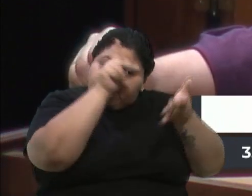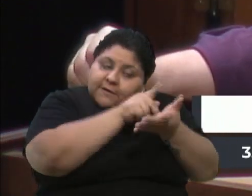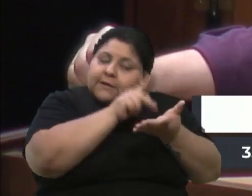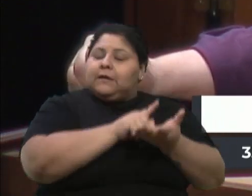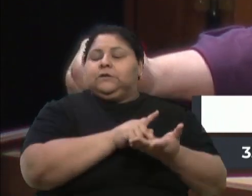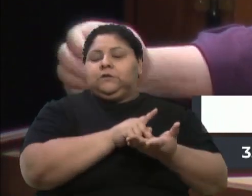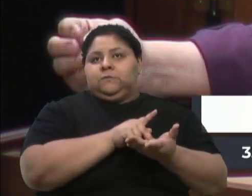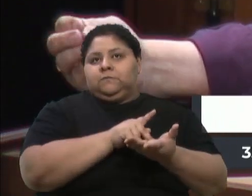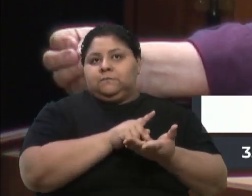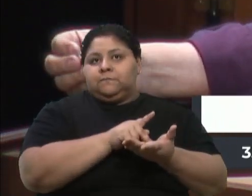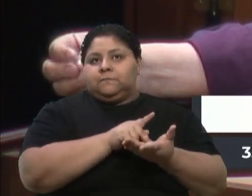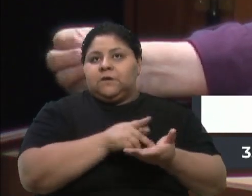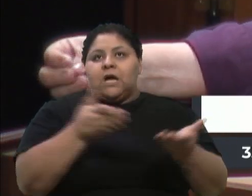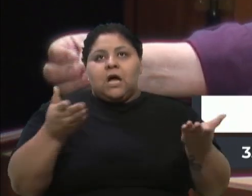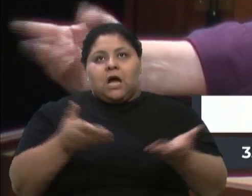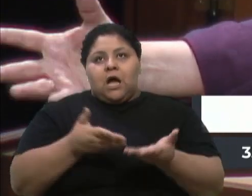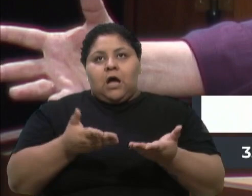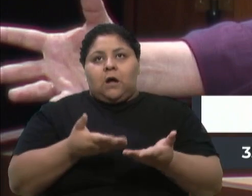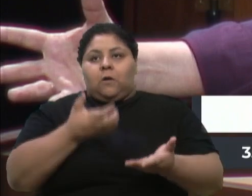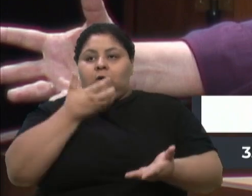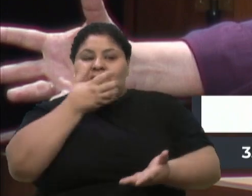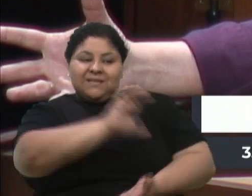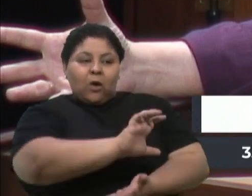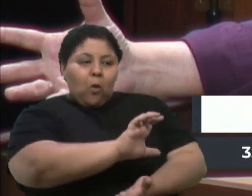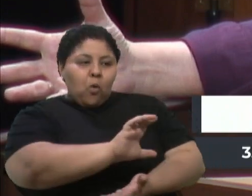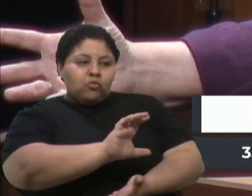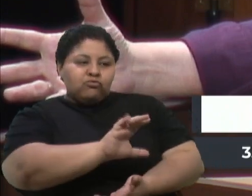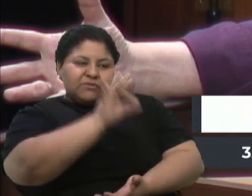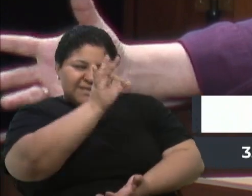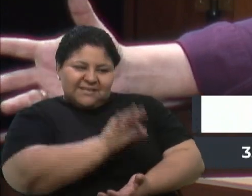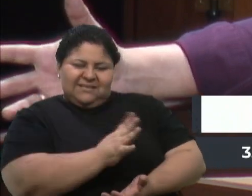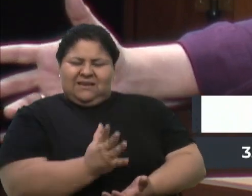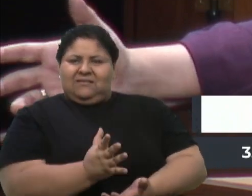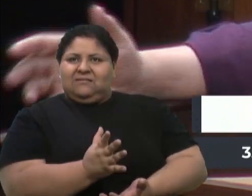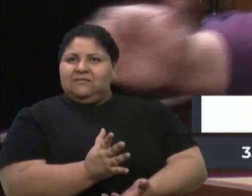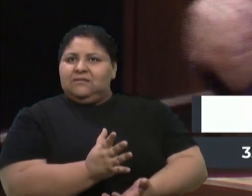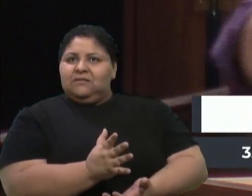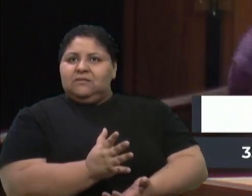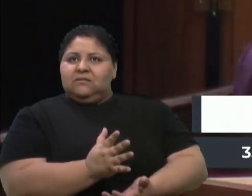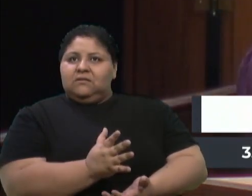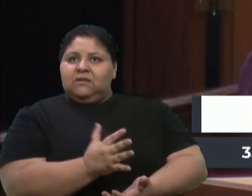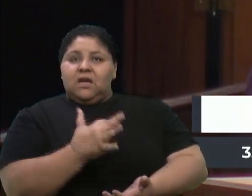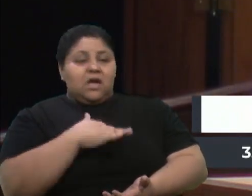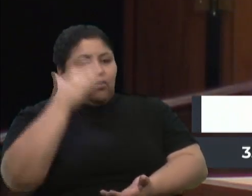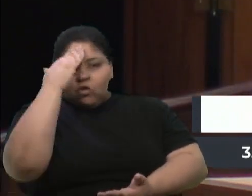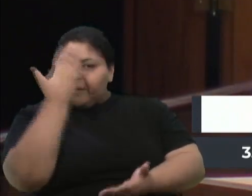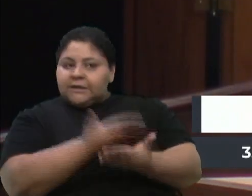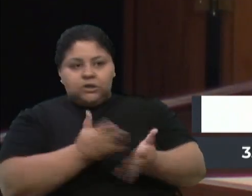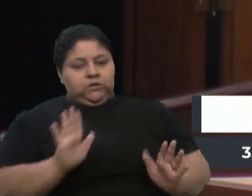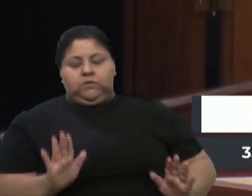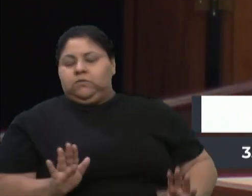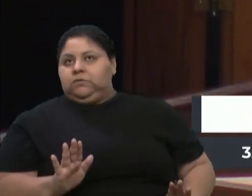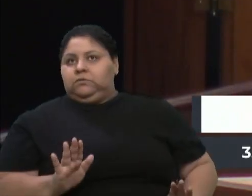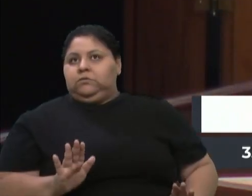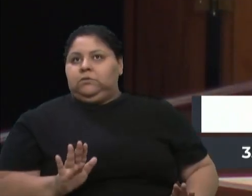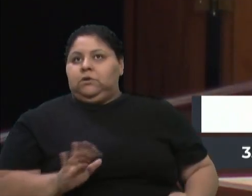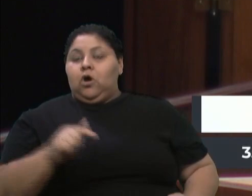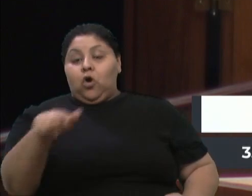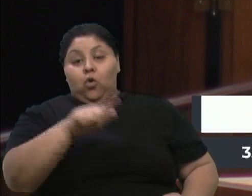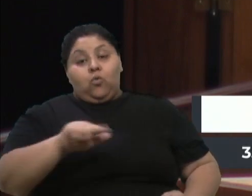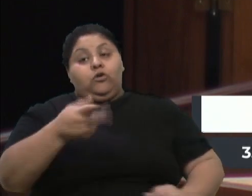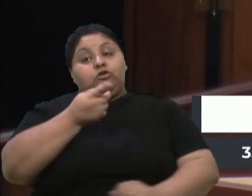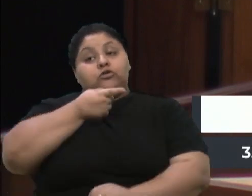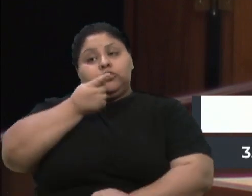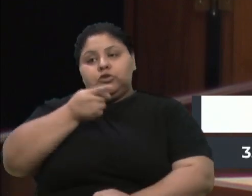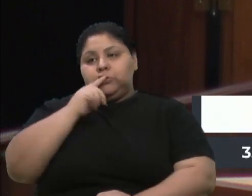Agora, ser contra o que dá certo é inacreditável. Aí, quando a gente fala aqui em